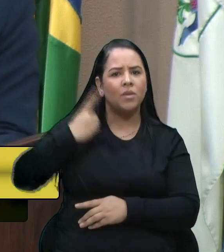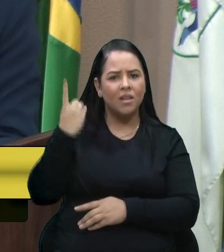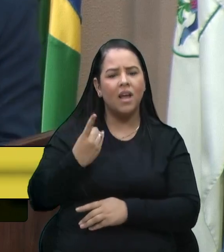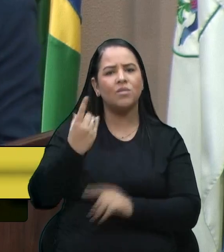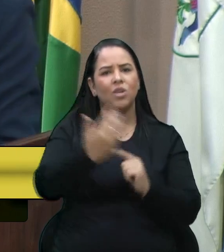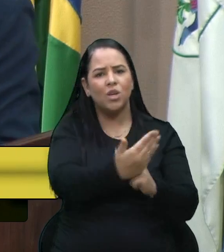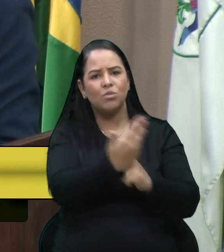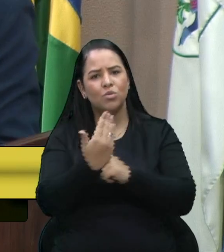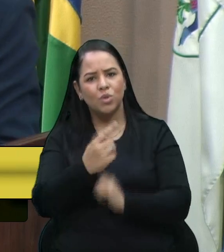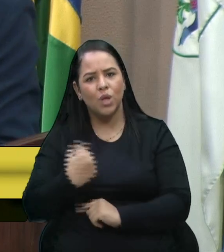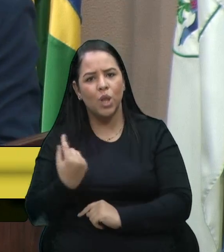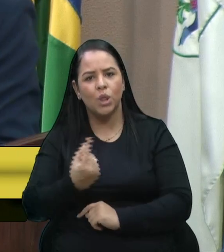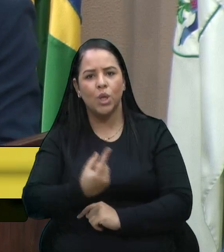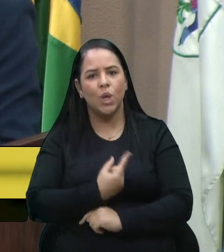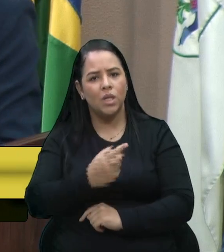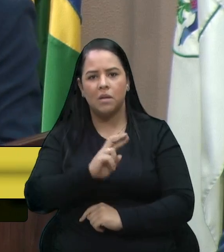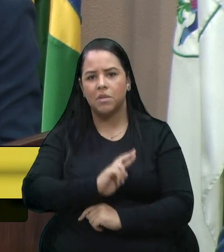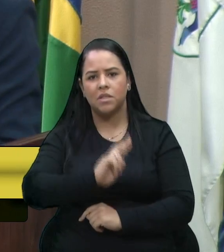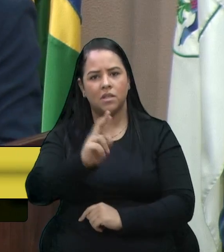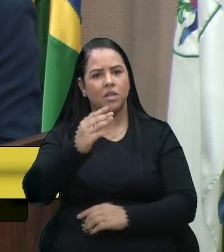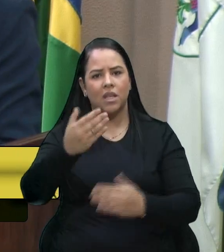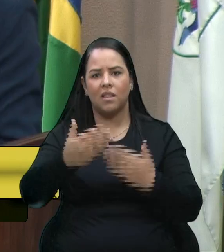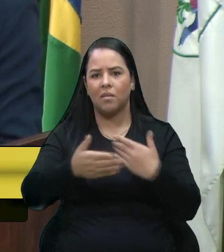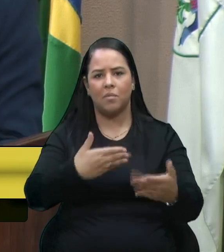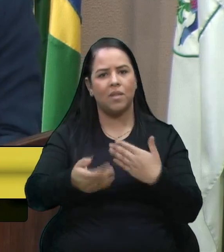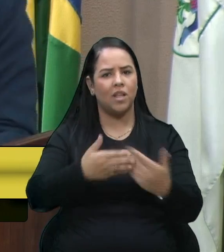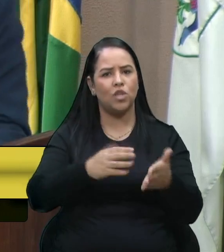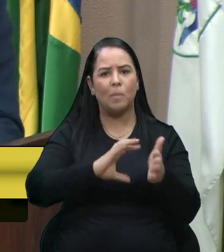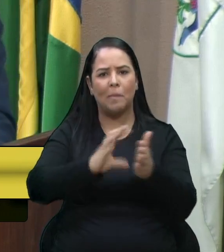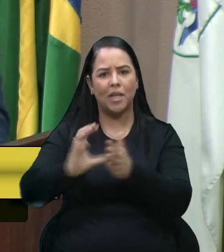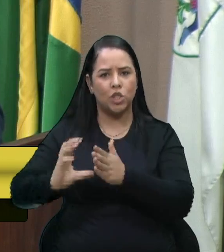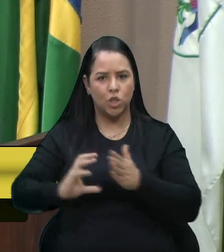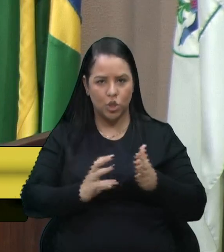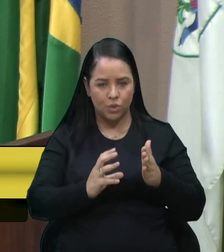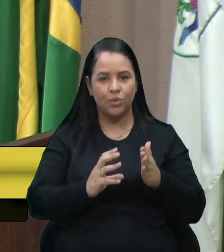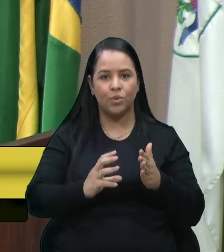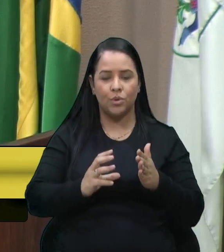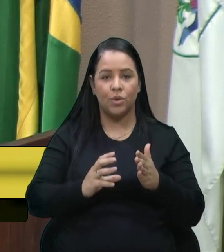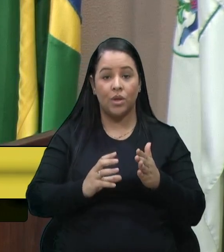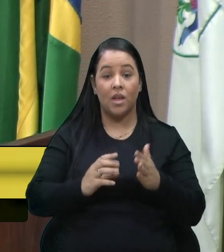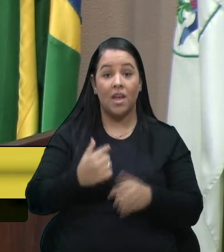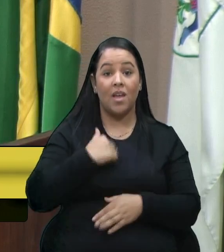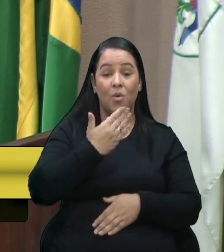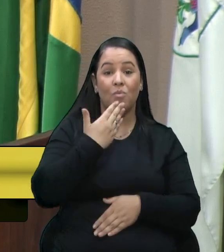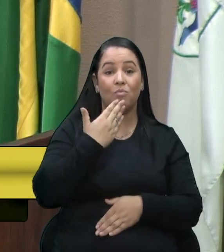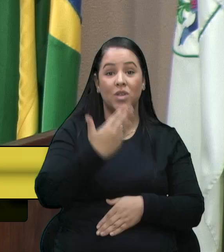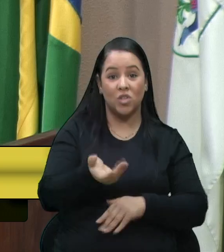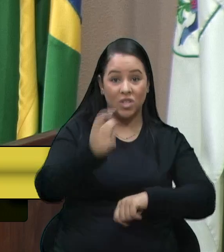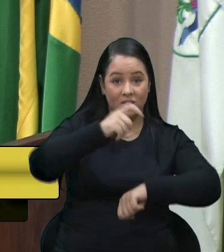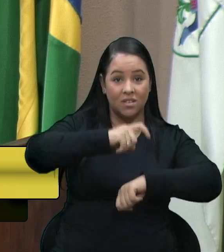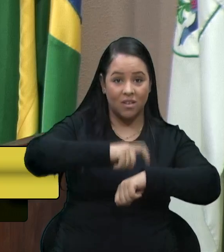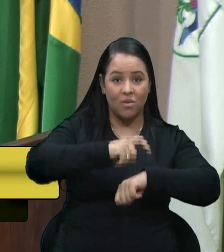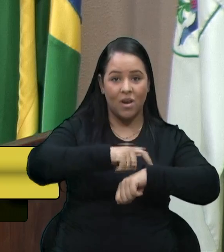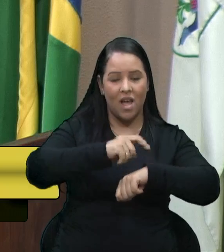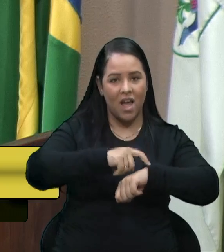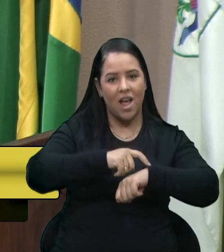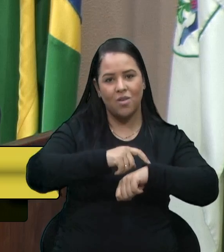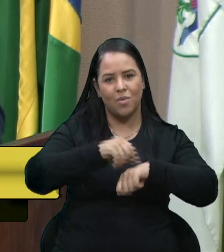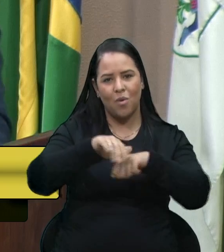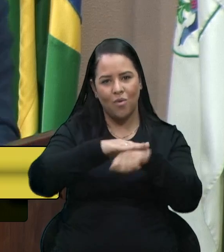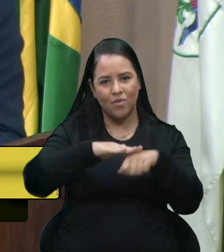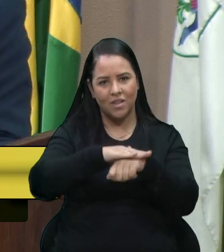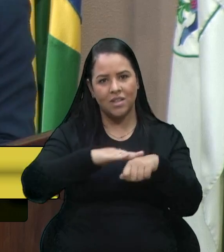ajude a representar, independente da sigla partidária. Essa agenda, eu solicitei ao deputado Niri que pudesse me auxiliar.